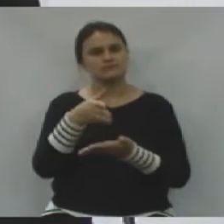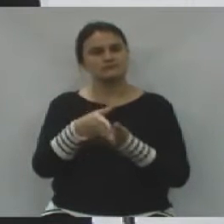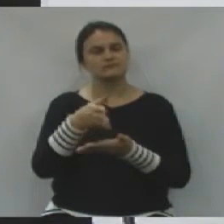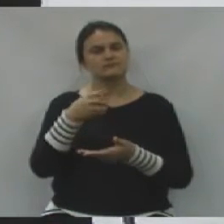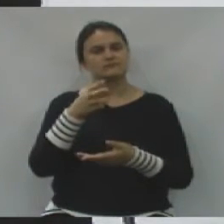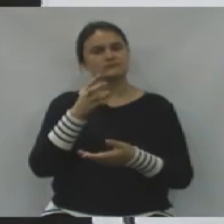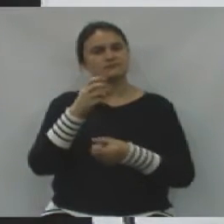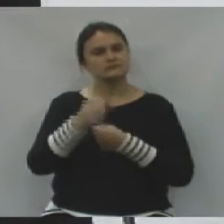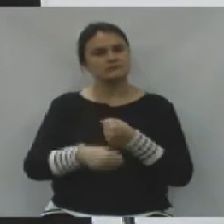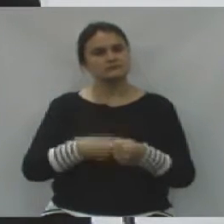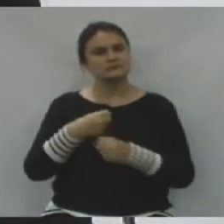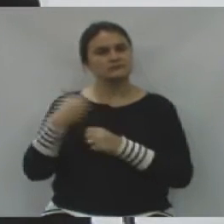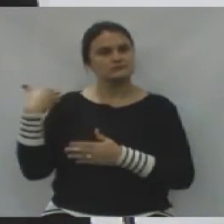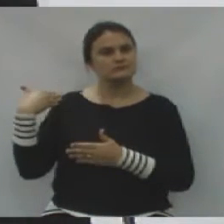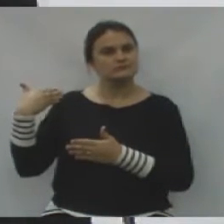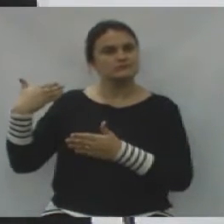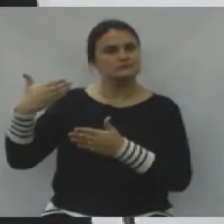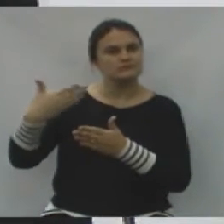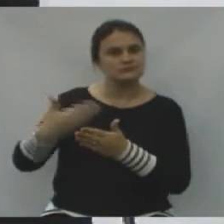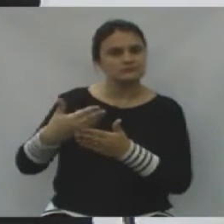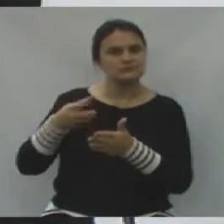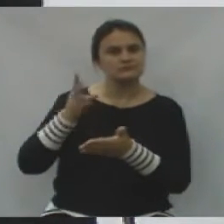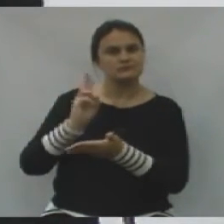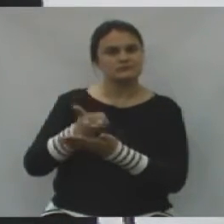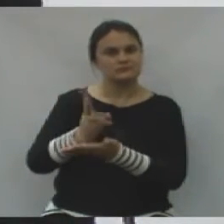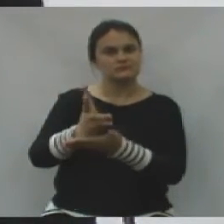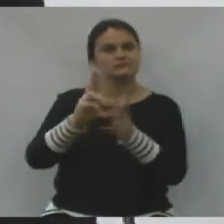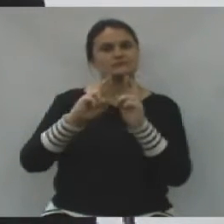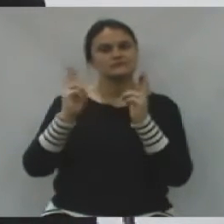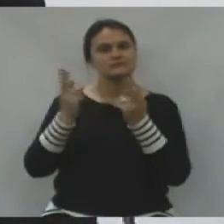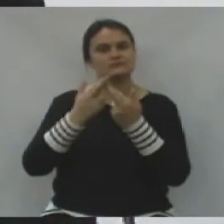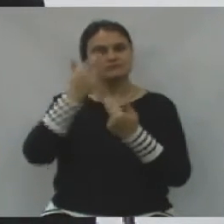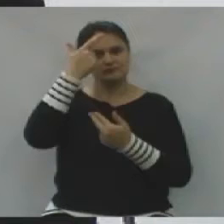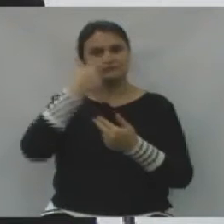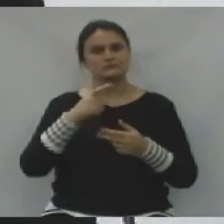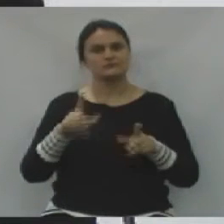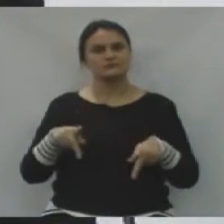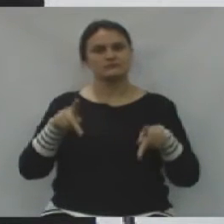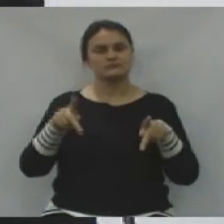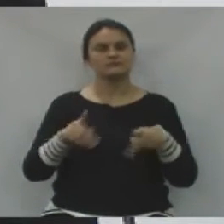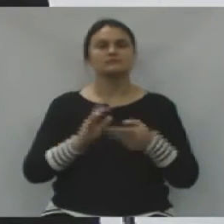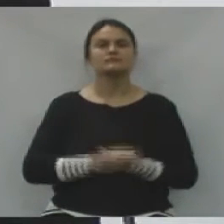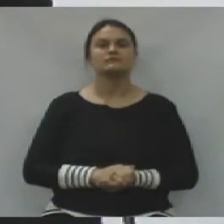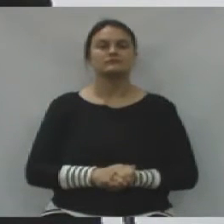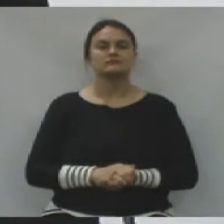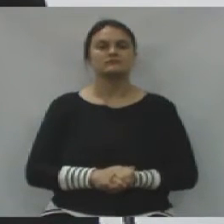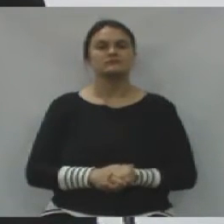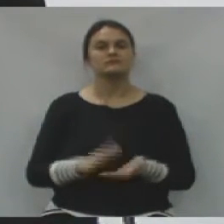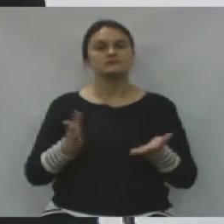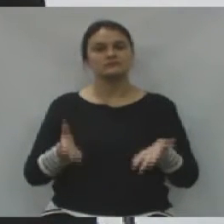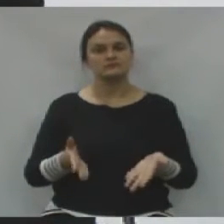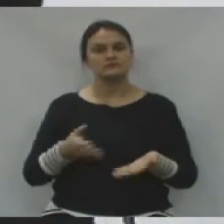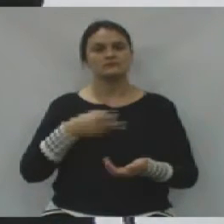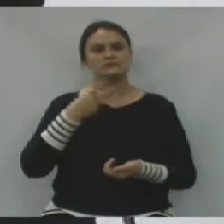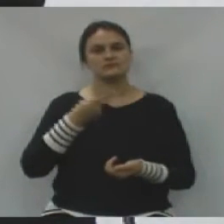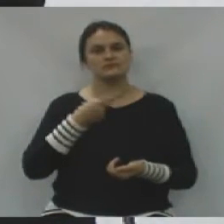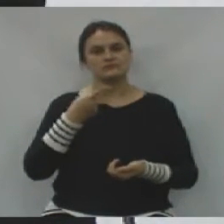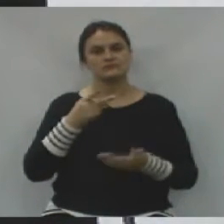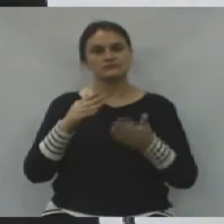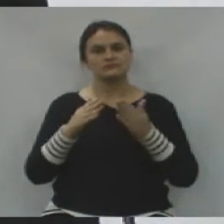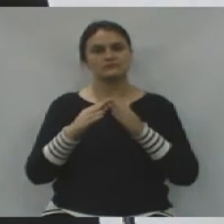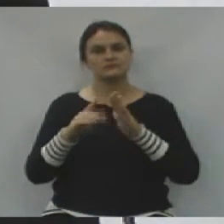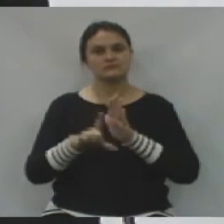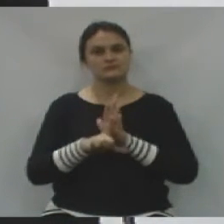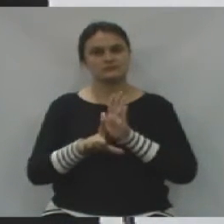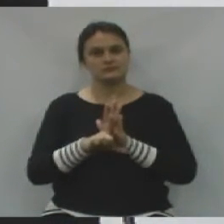ano e acompanhado as sessões da Câmara, representando a população. Mais um momento que eu uso a tribuna dessa Casa de